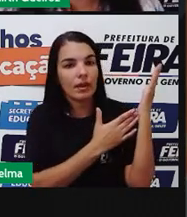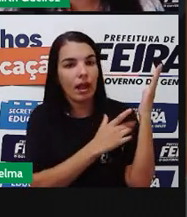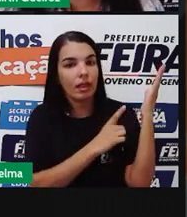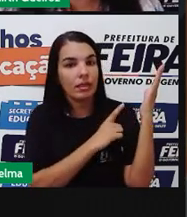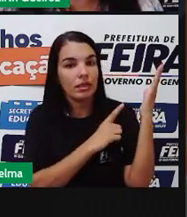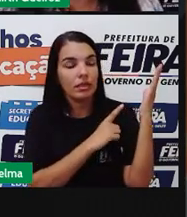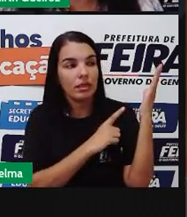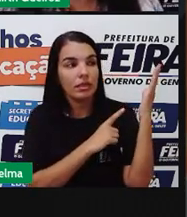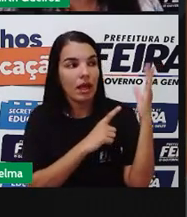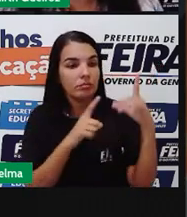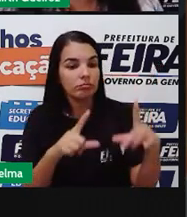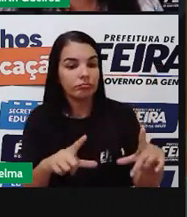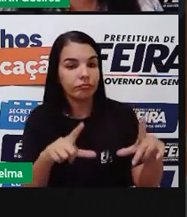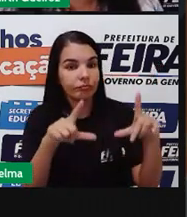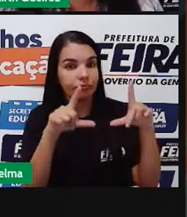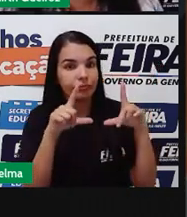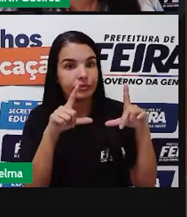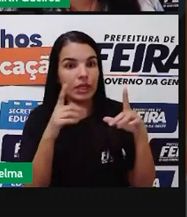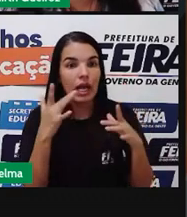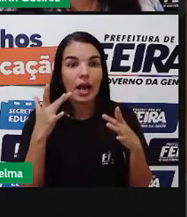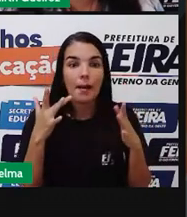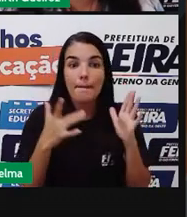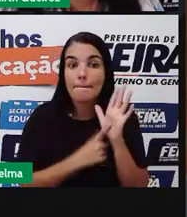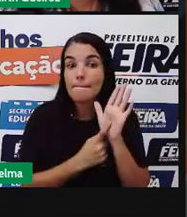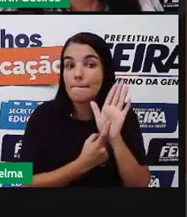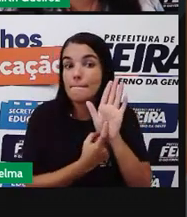Que representa